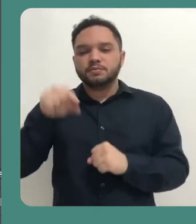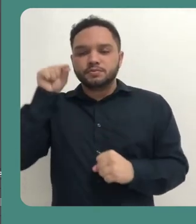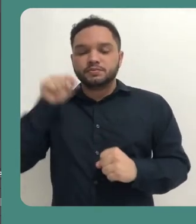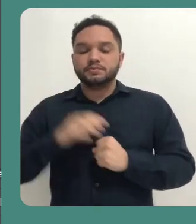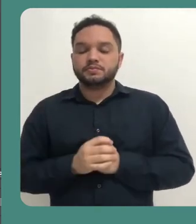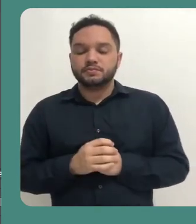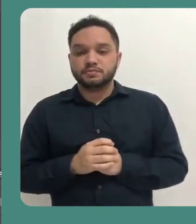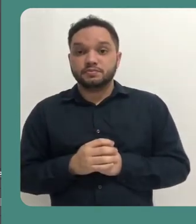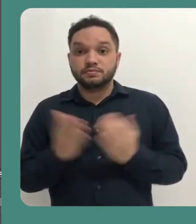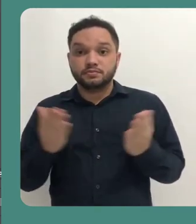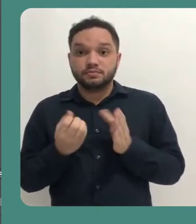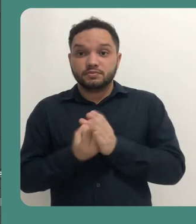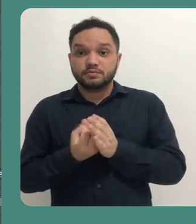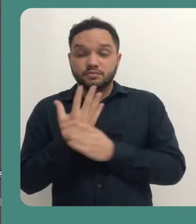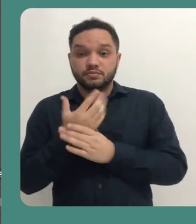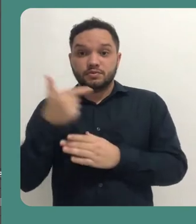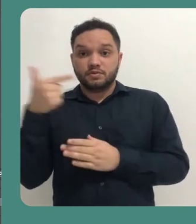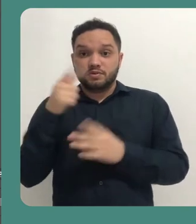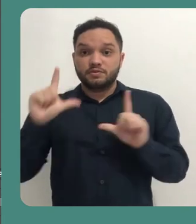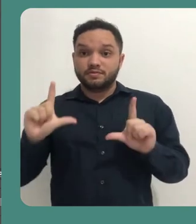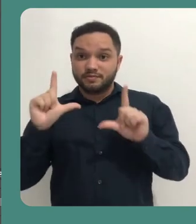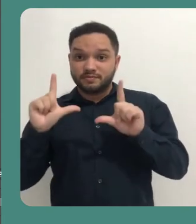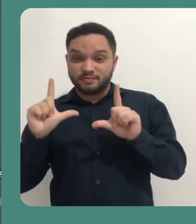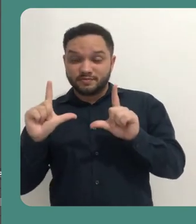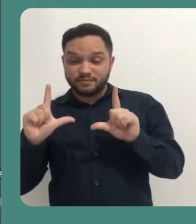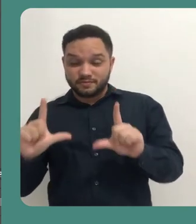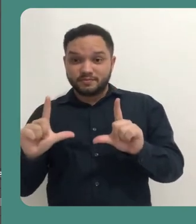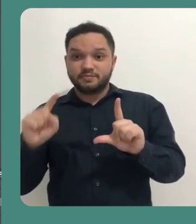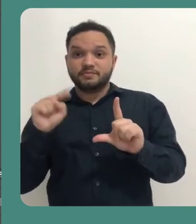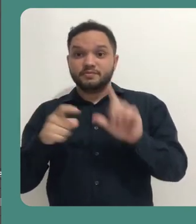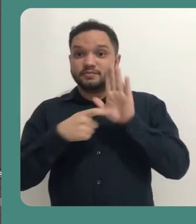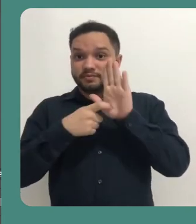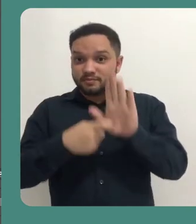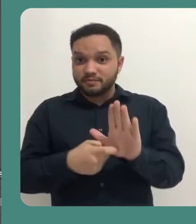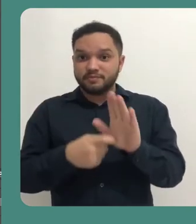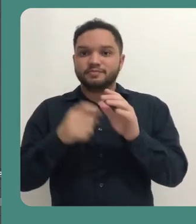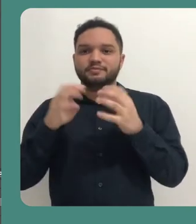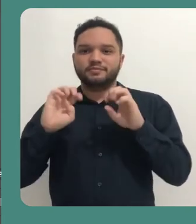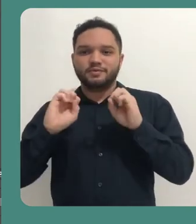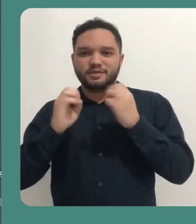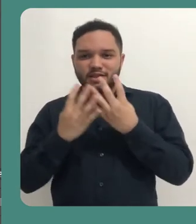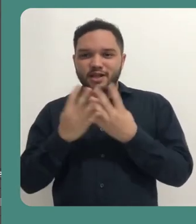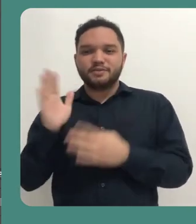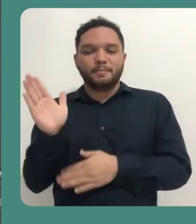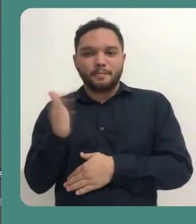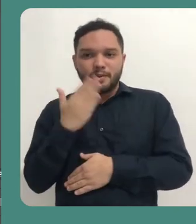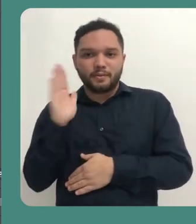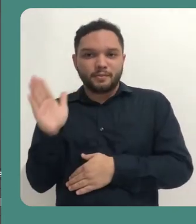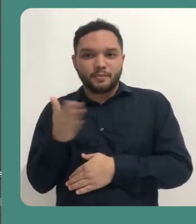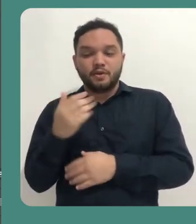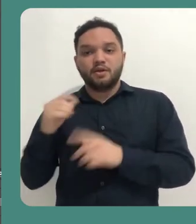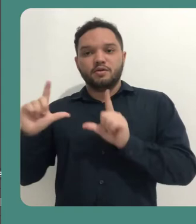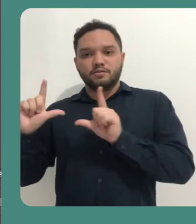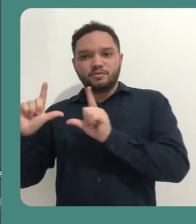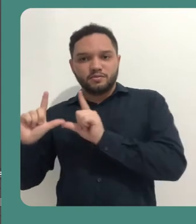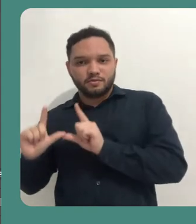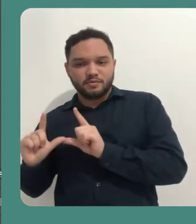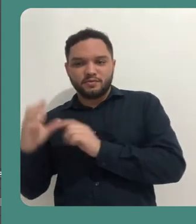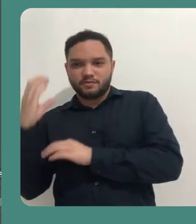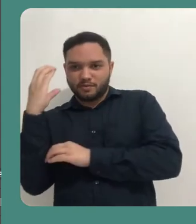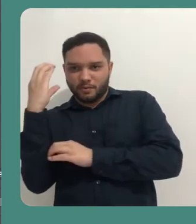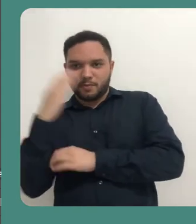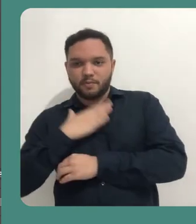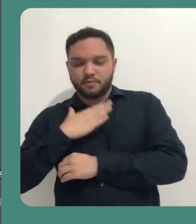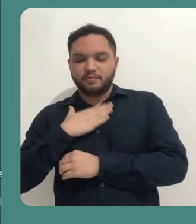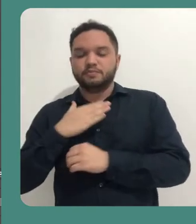ampliar ou diminuir. Vamos criar uma segunda cena que vai consistir em apresentação de slides, e eu vou aparecer